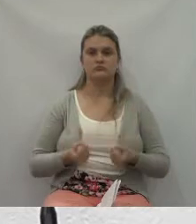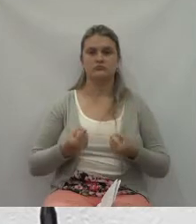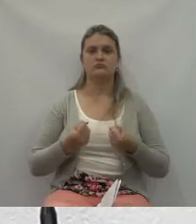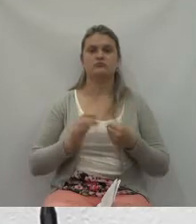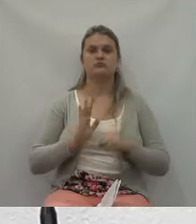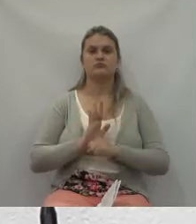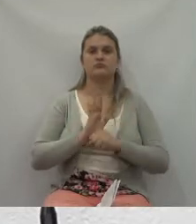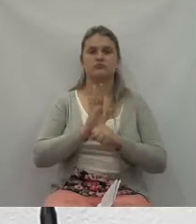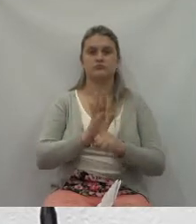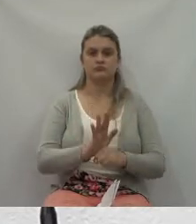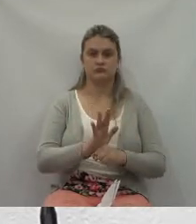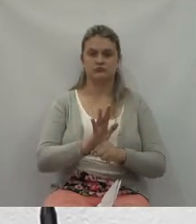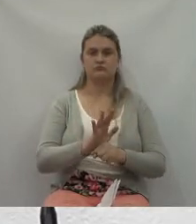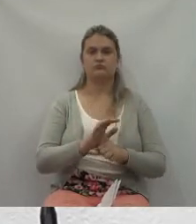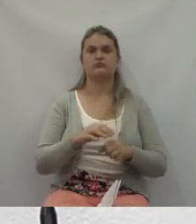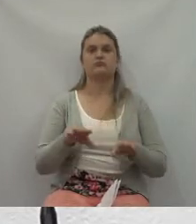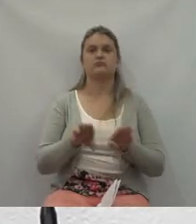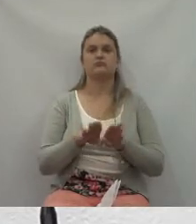carreira